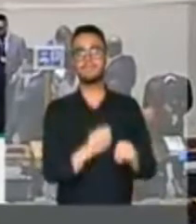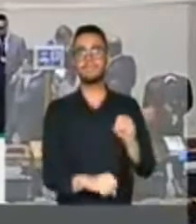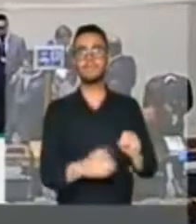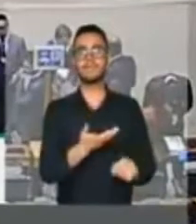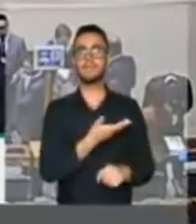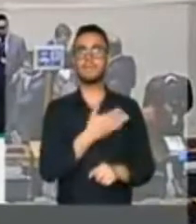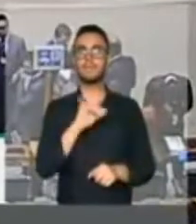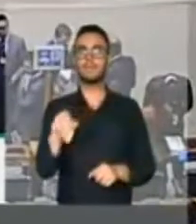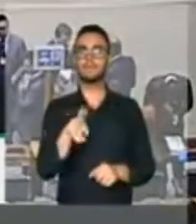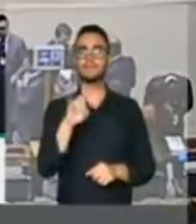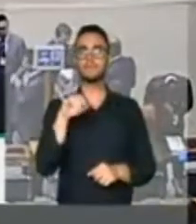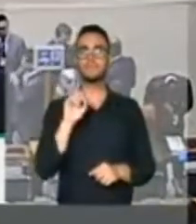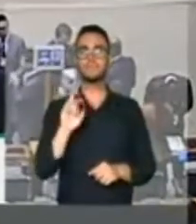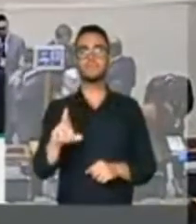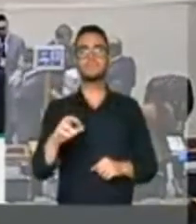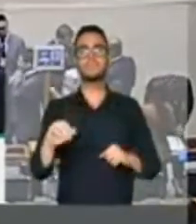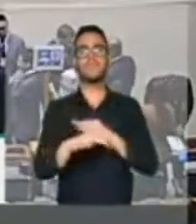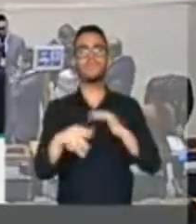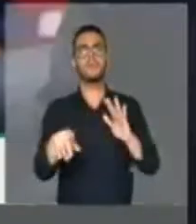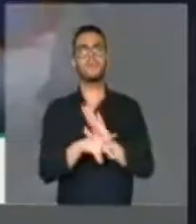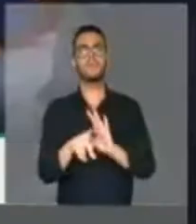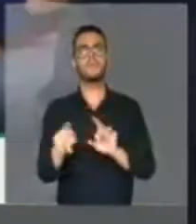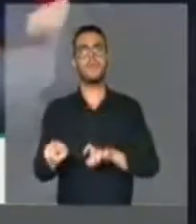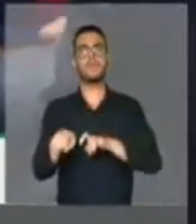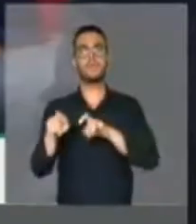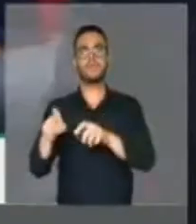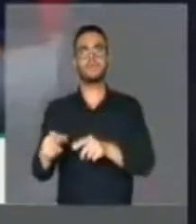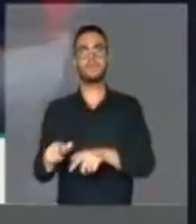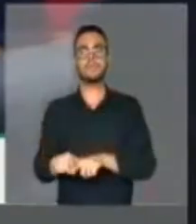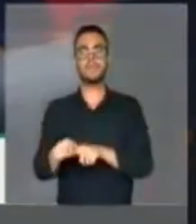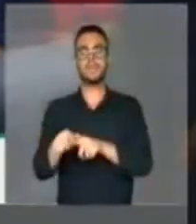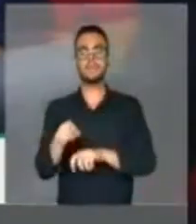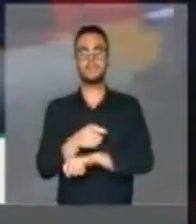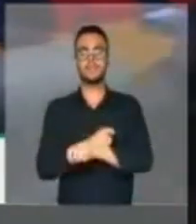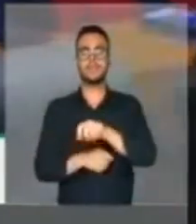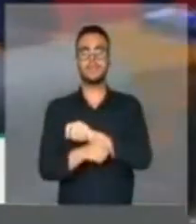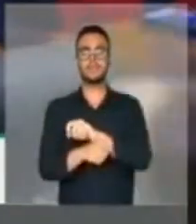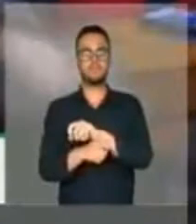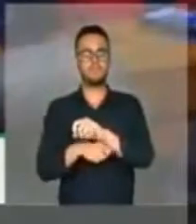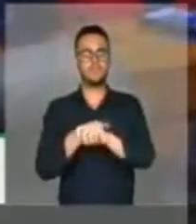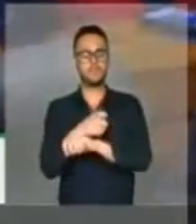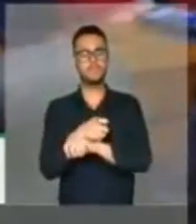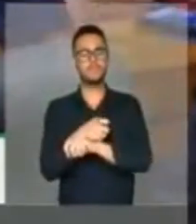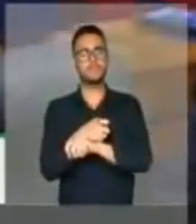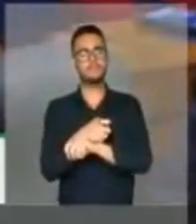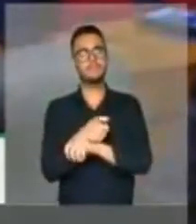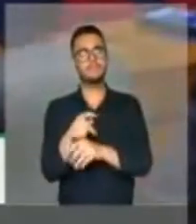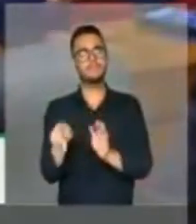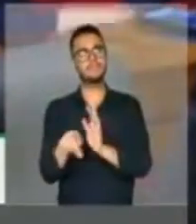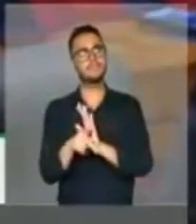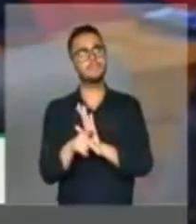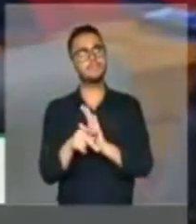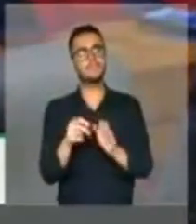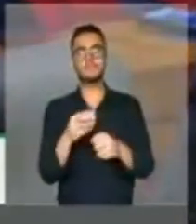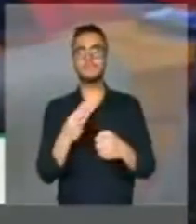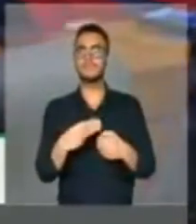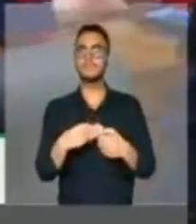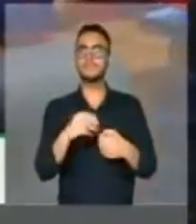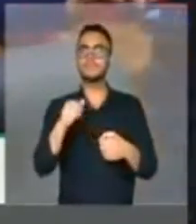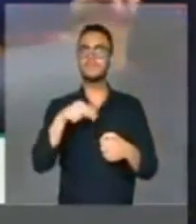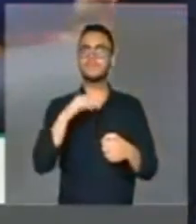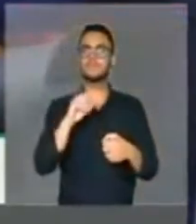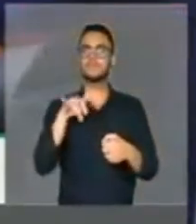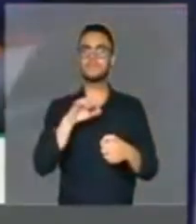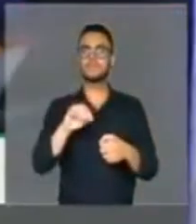do movimento de pequenos agricultores quilombola do município de Antônio Gonçalves. São muitos